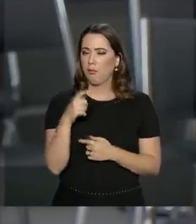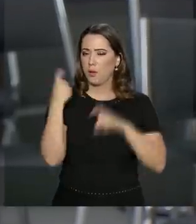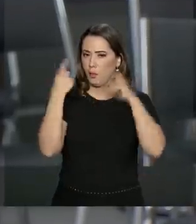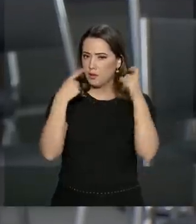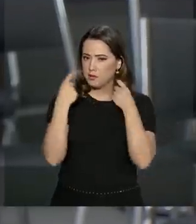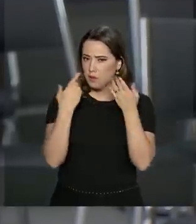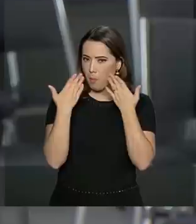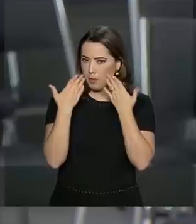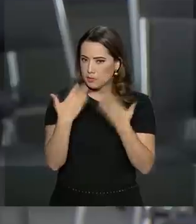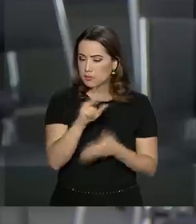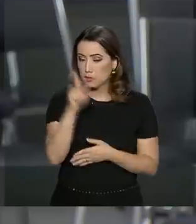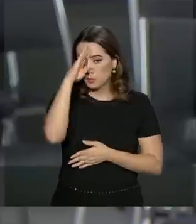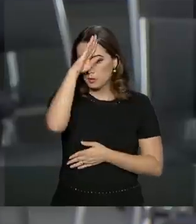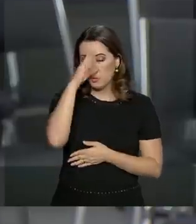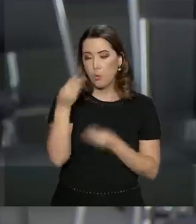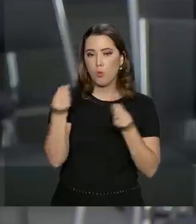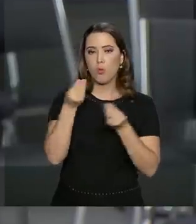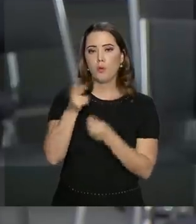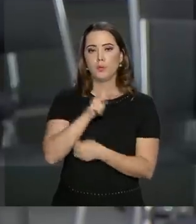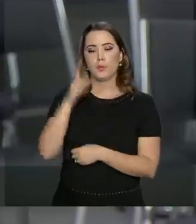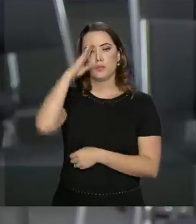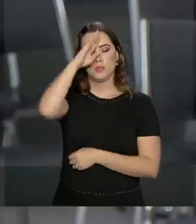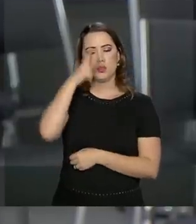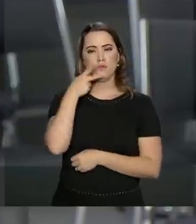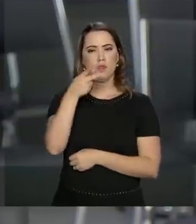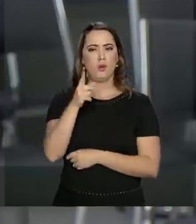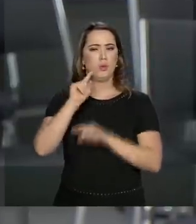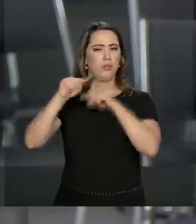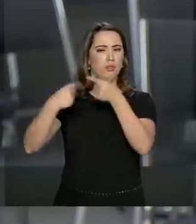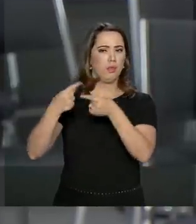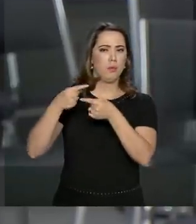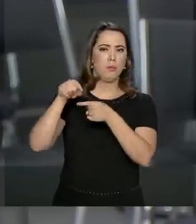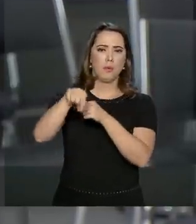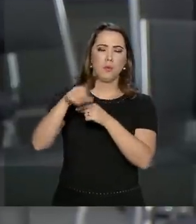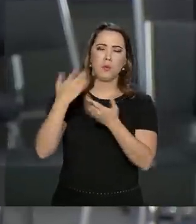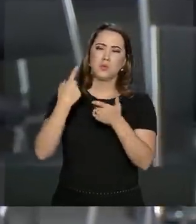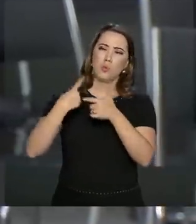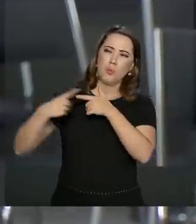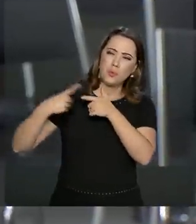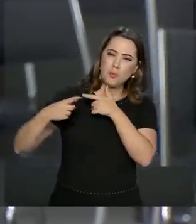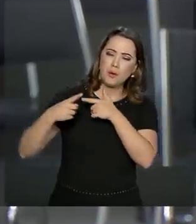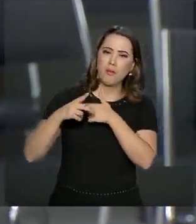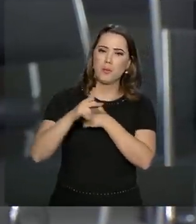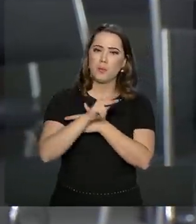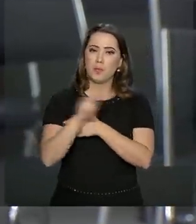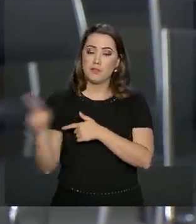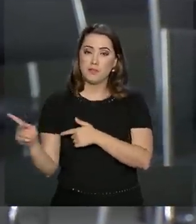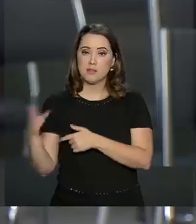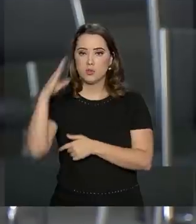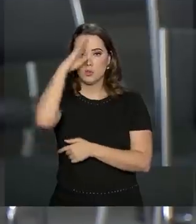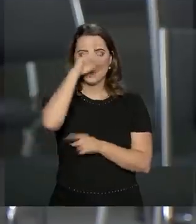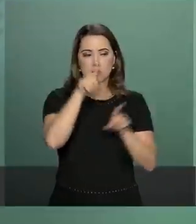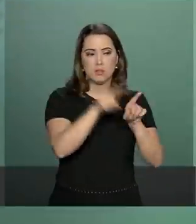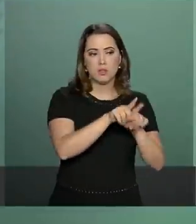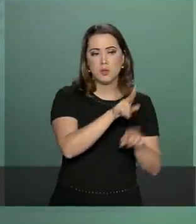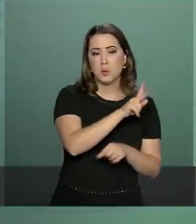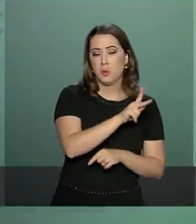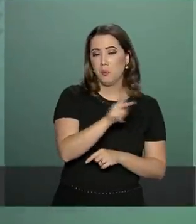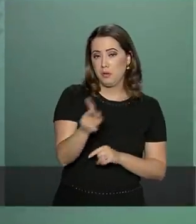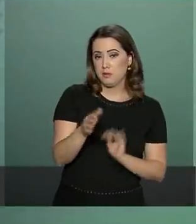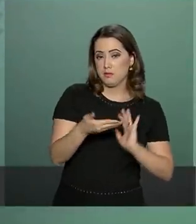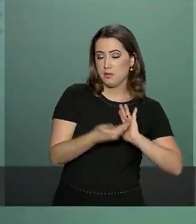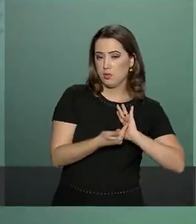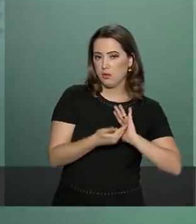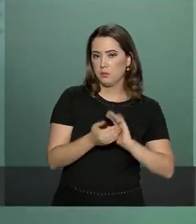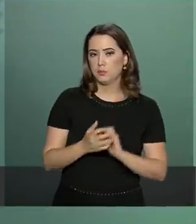Como ele se posicionou em relação a isso depois de um final de semana com divergências entre ele e o presidente da Câmara, Rodrigo Maia? O senhor